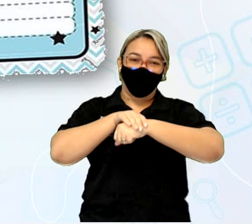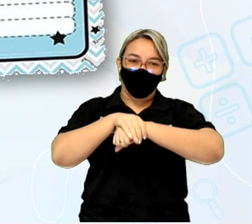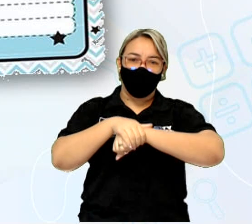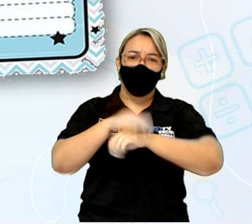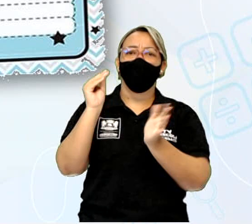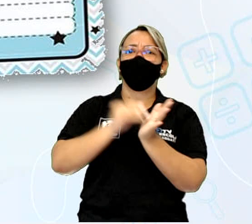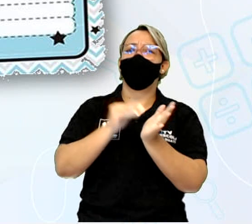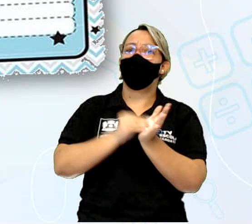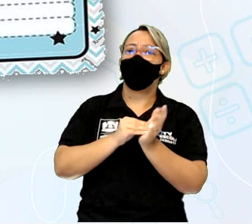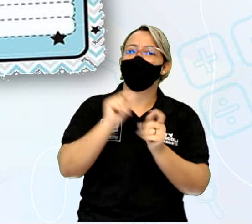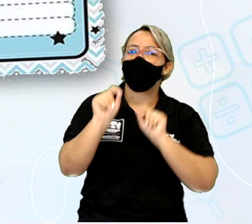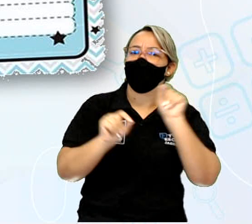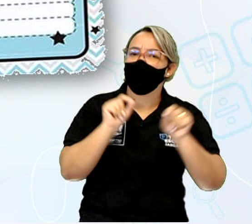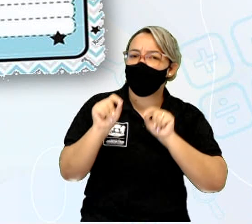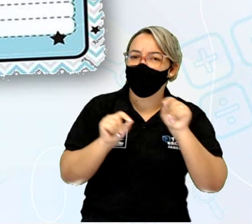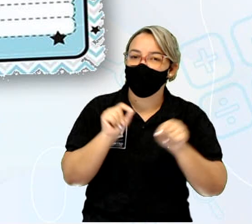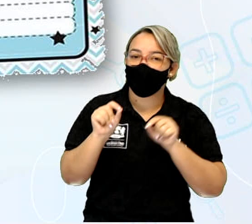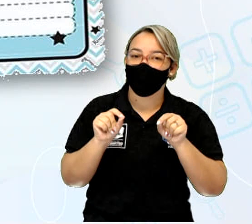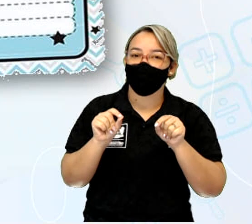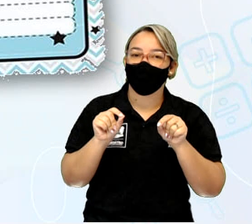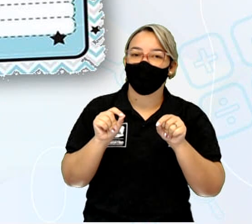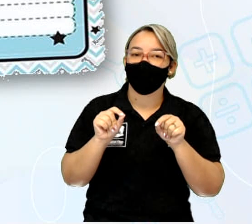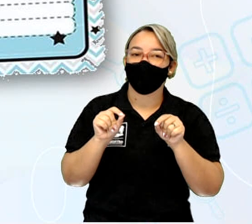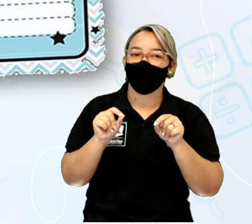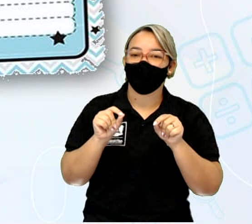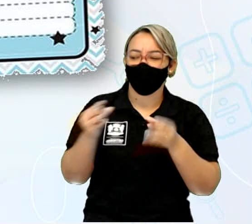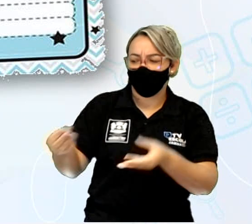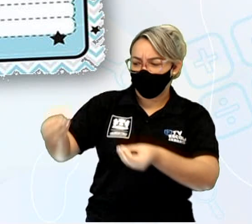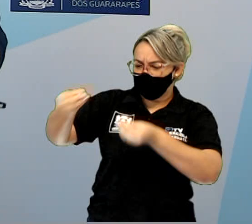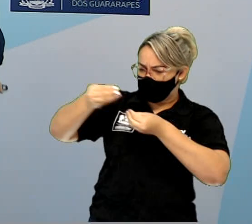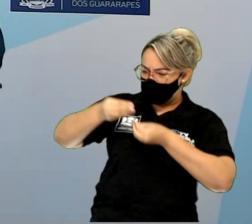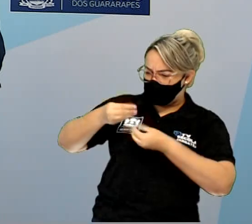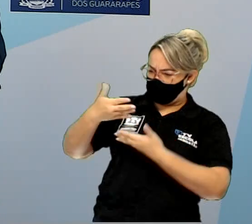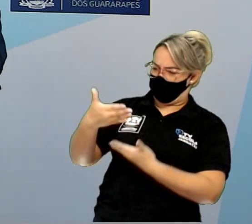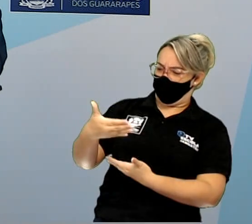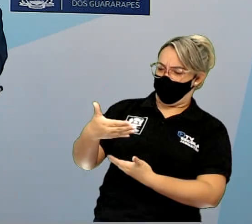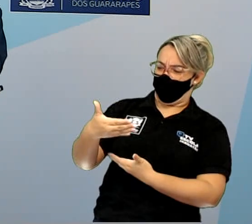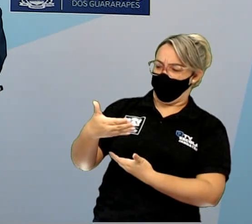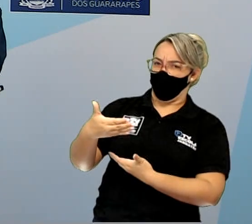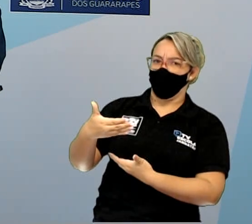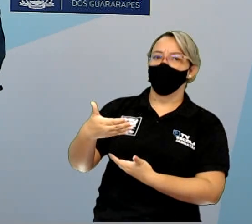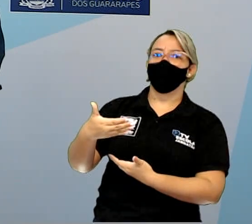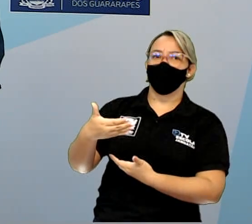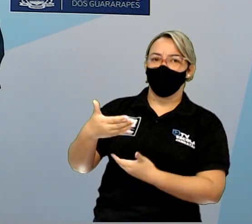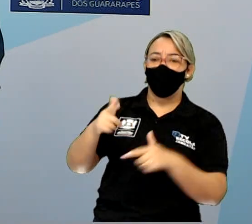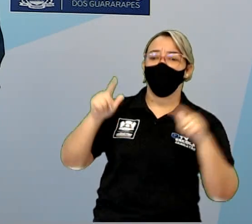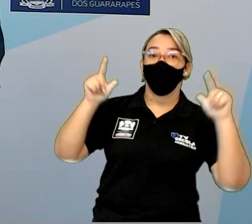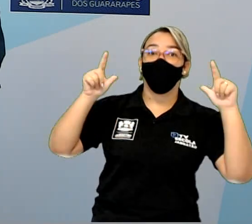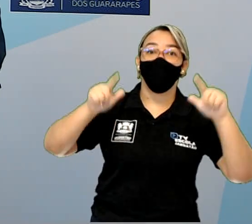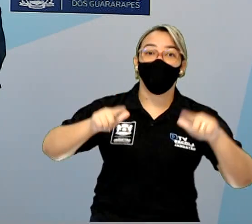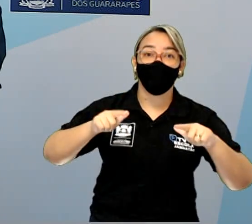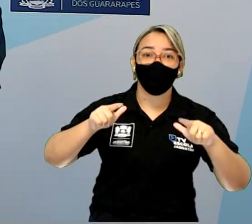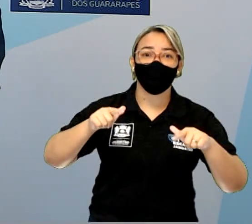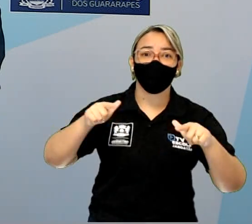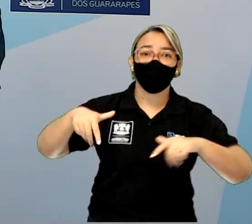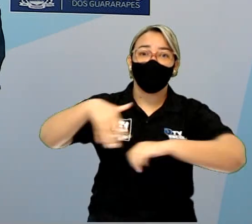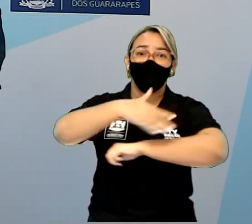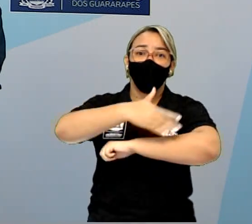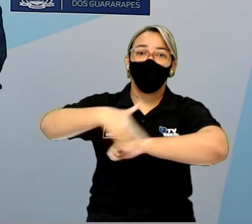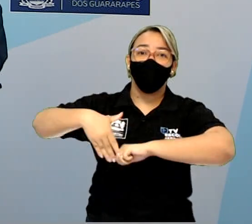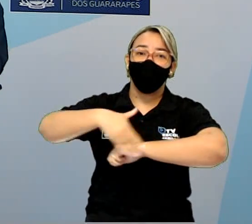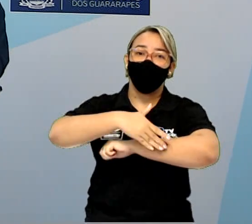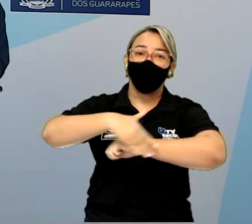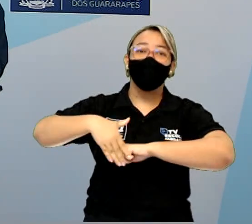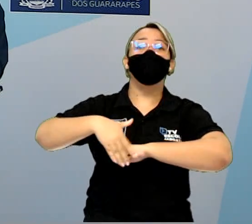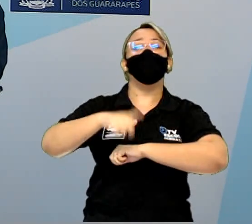alguma coisa. O que está faltando? Se eu ganhar esse convite, como é que eu vou chegar nessa festa? Sem saber onde é.